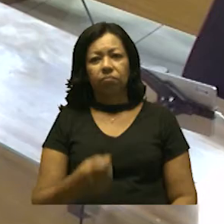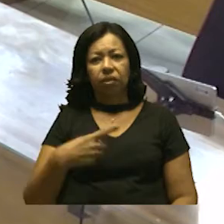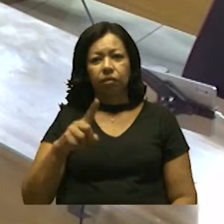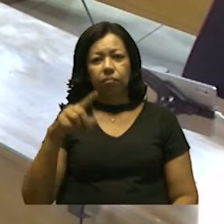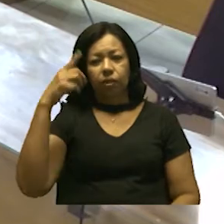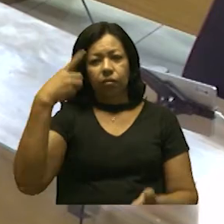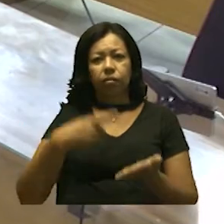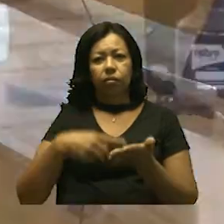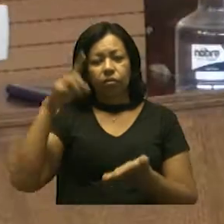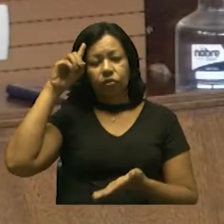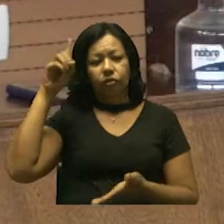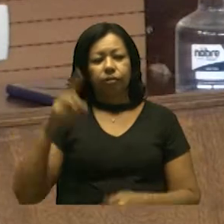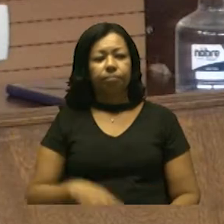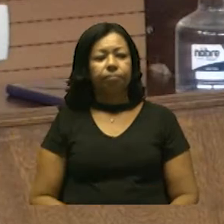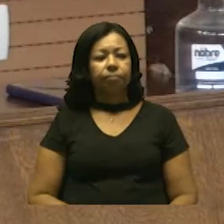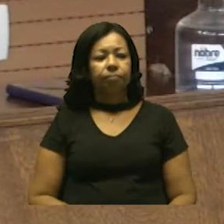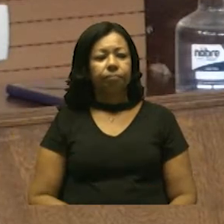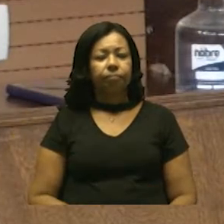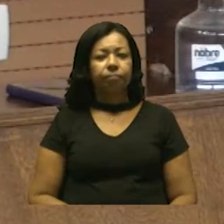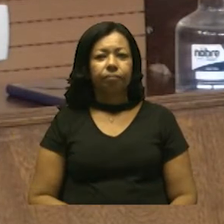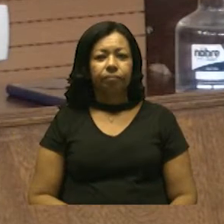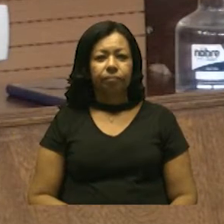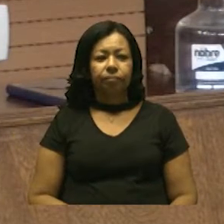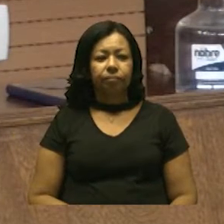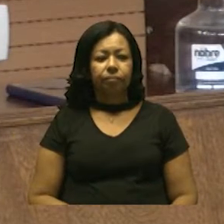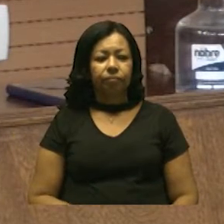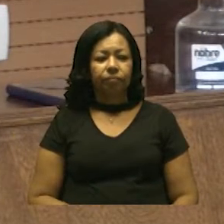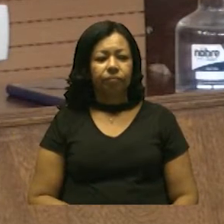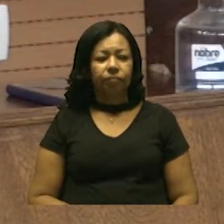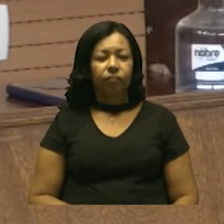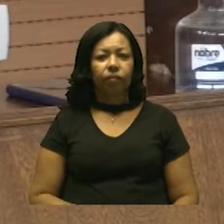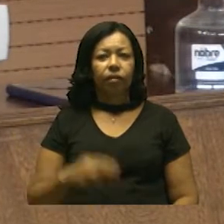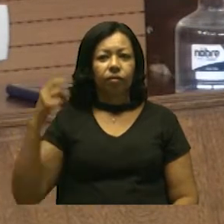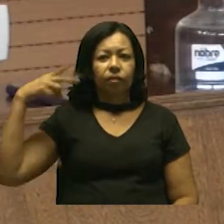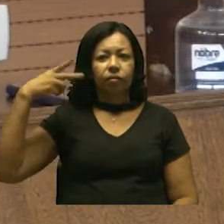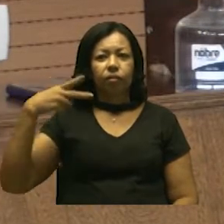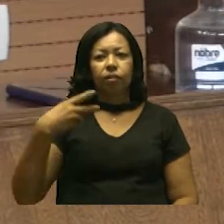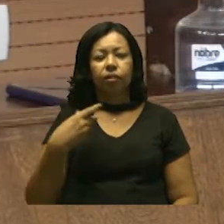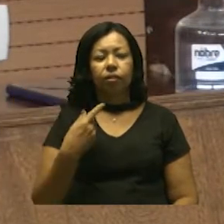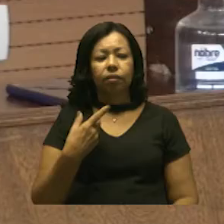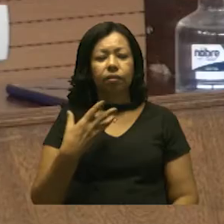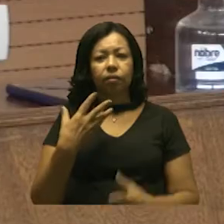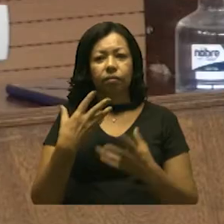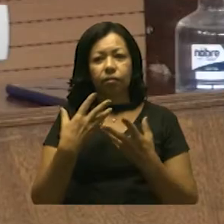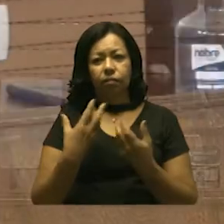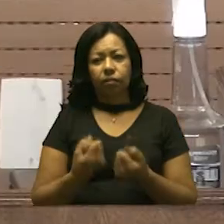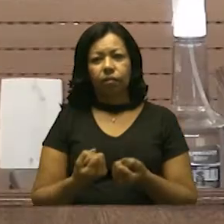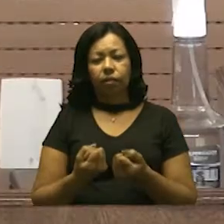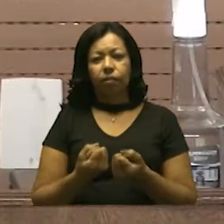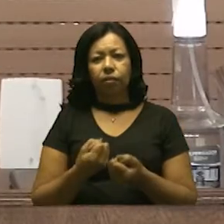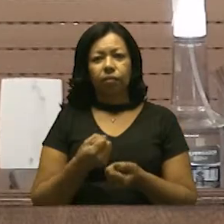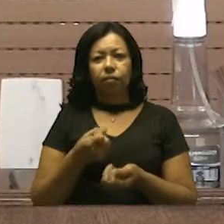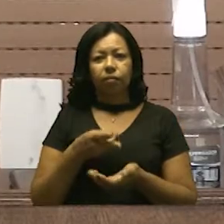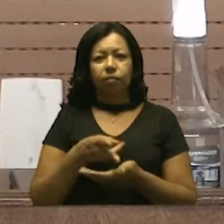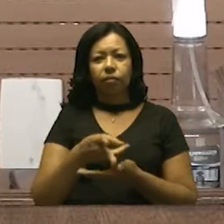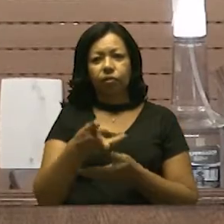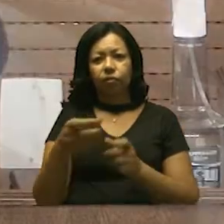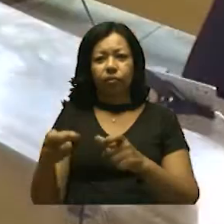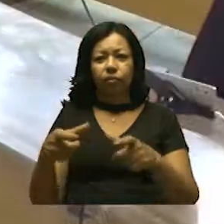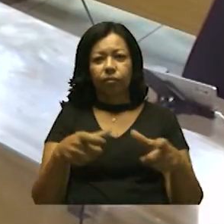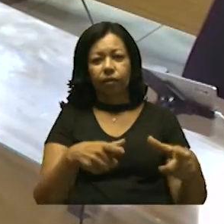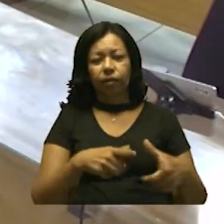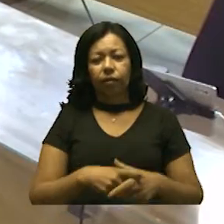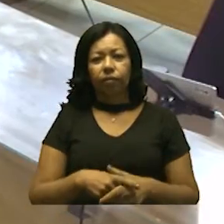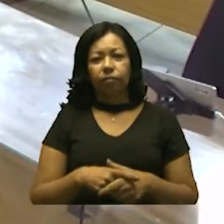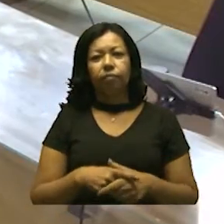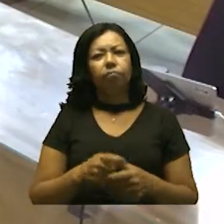dia. Submeto ao plenário a questão de ordem, vereador César Nascimento. Os vereadores, porém, pela aprovação, permaneçam como se encontram.